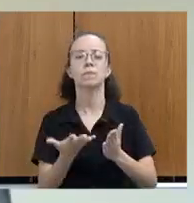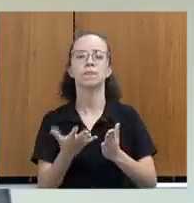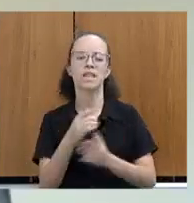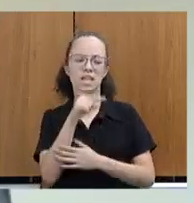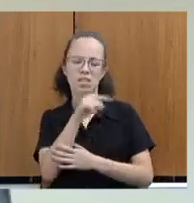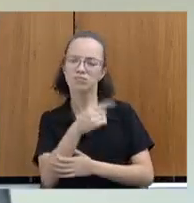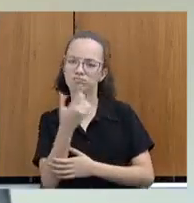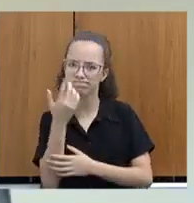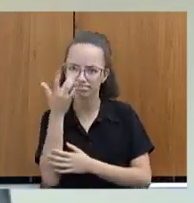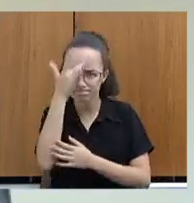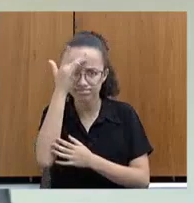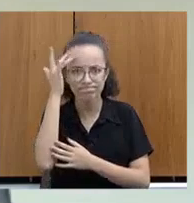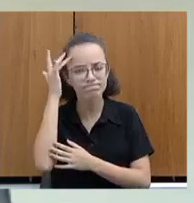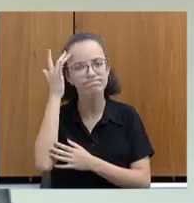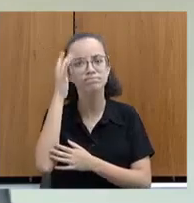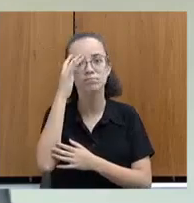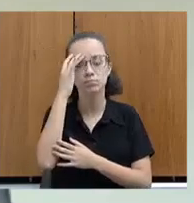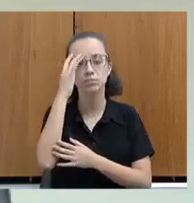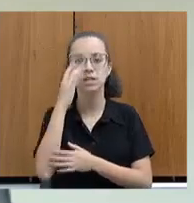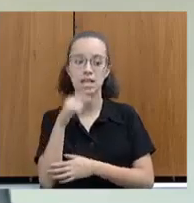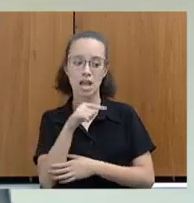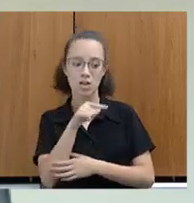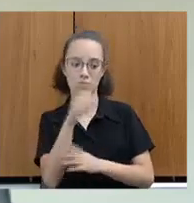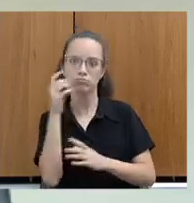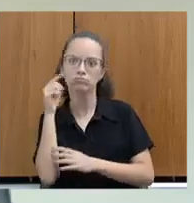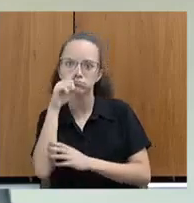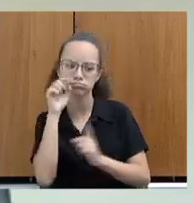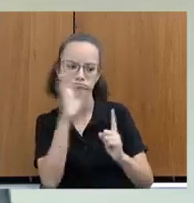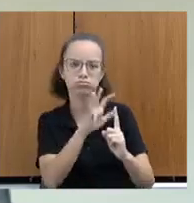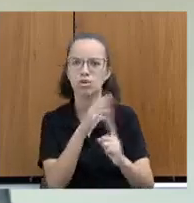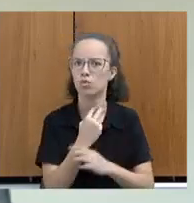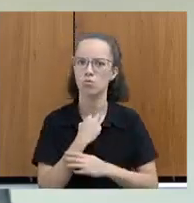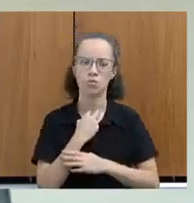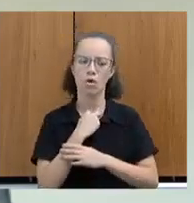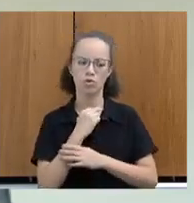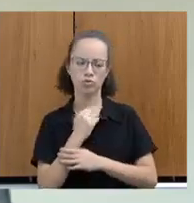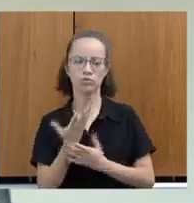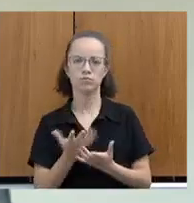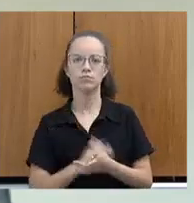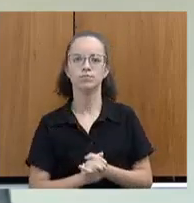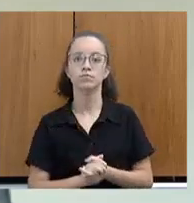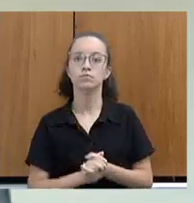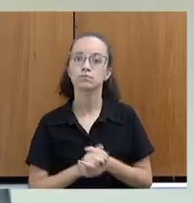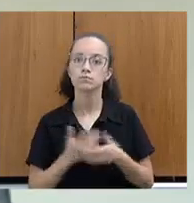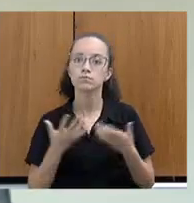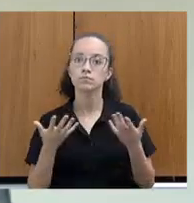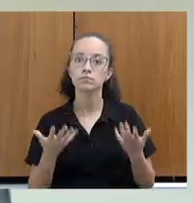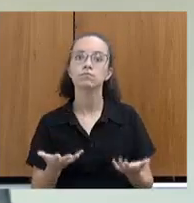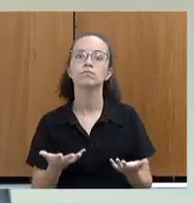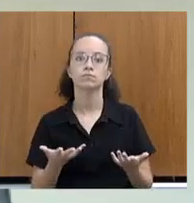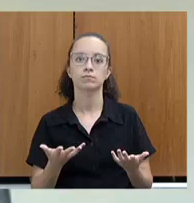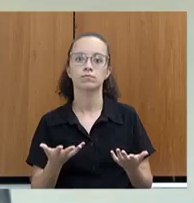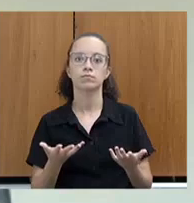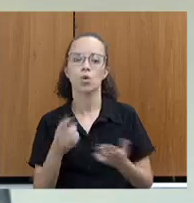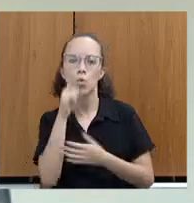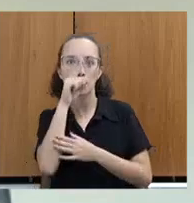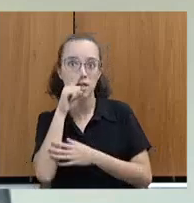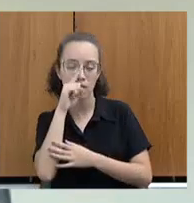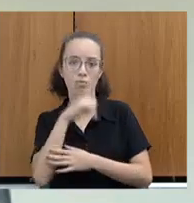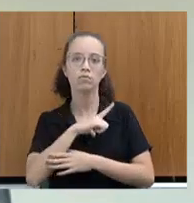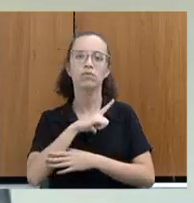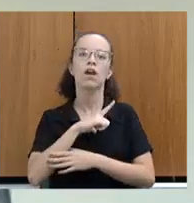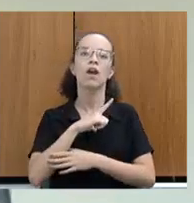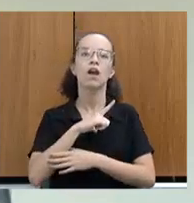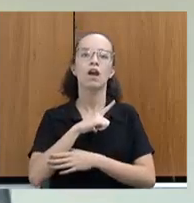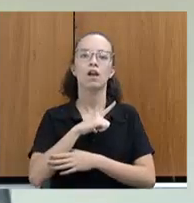Direito, que, por hipótese alguma, pode sofrer ameaça em decorrência da situação. Então, diante dessa situação de perigo iminente, o BIS